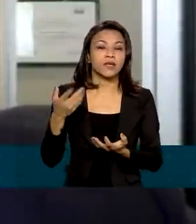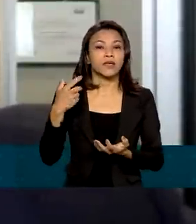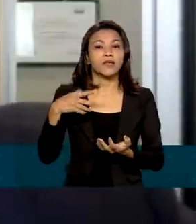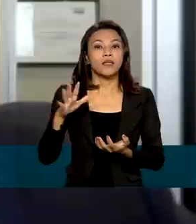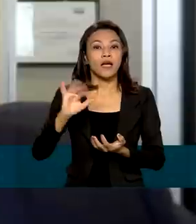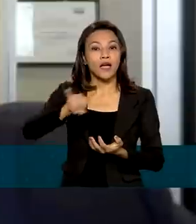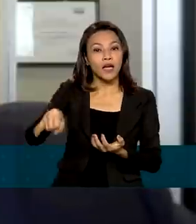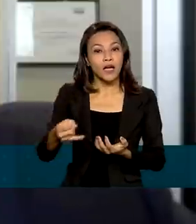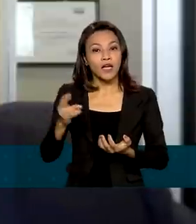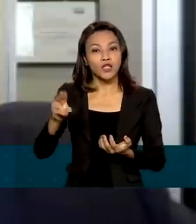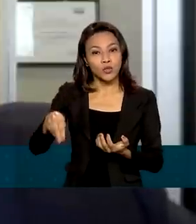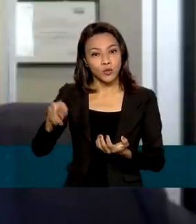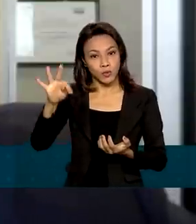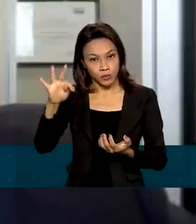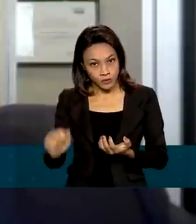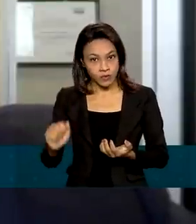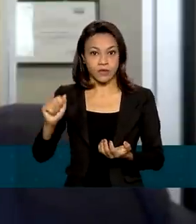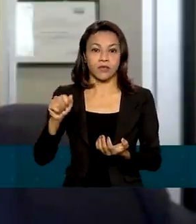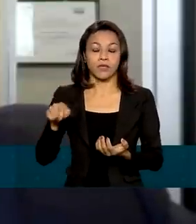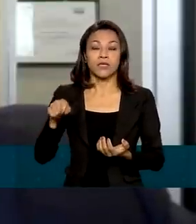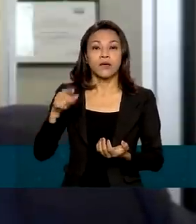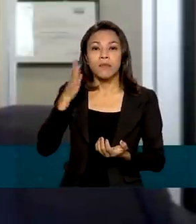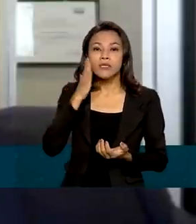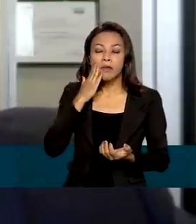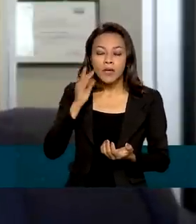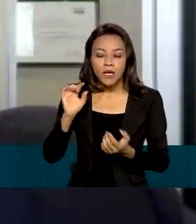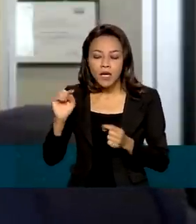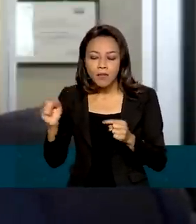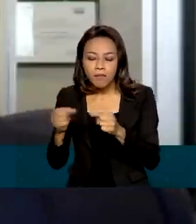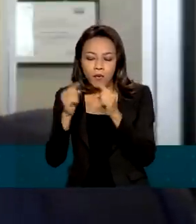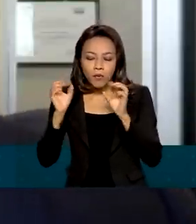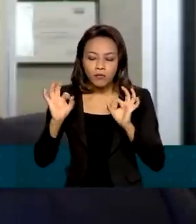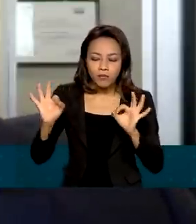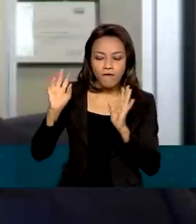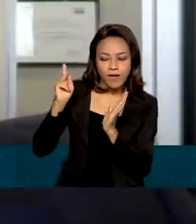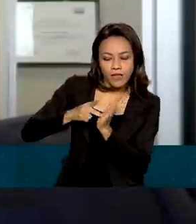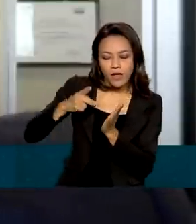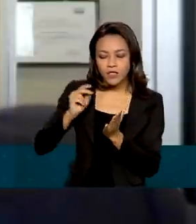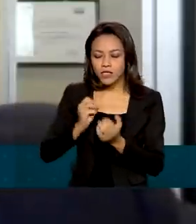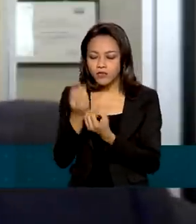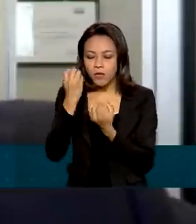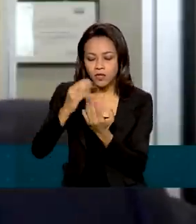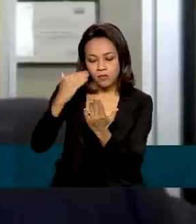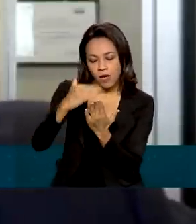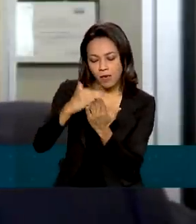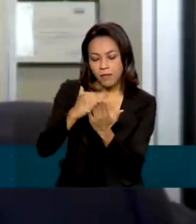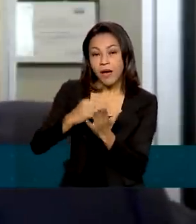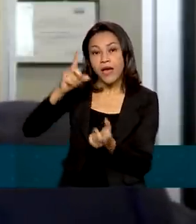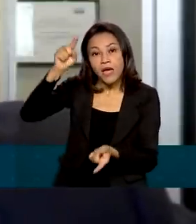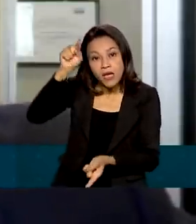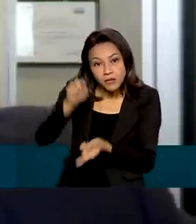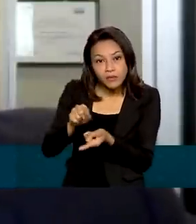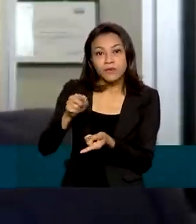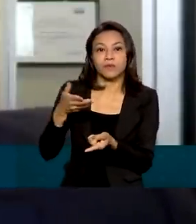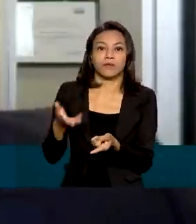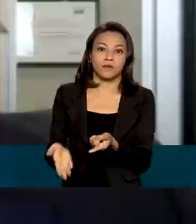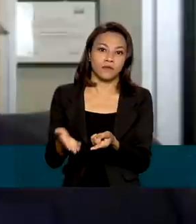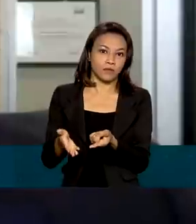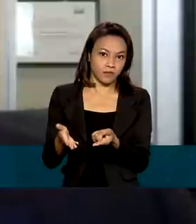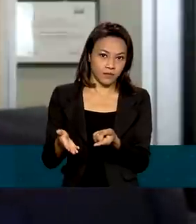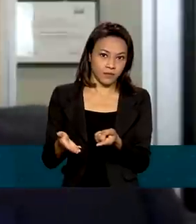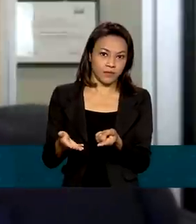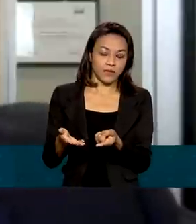tendo a garantir a certeza da fidedignidade, da veracidade daqueles dados, você simplifica muito esses modelos de negócio. Então,